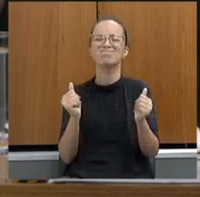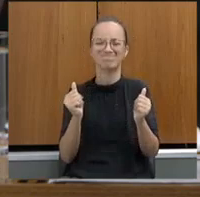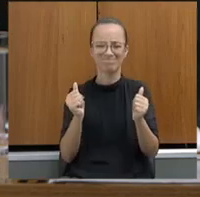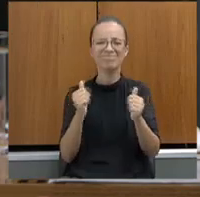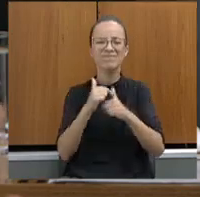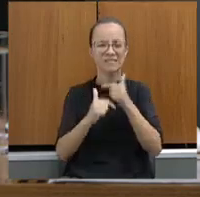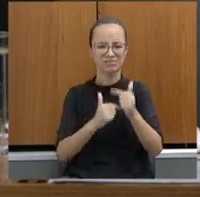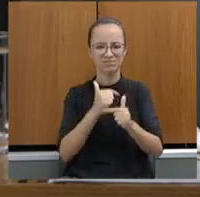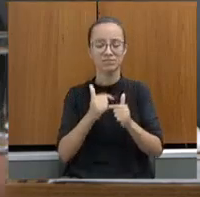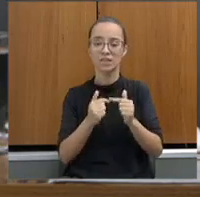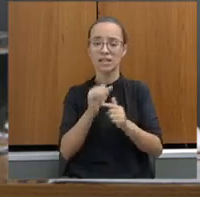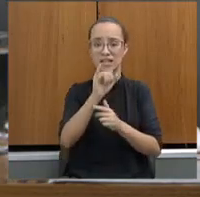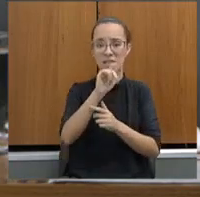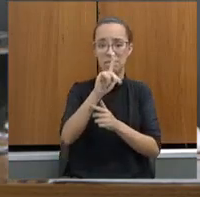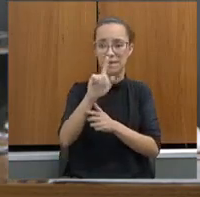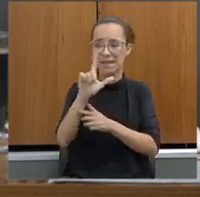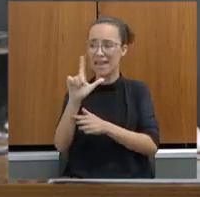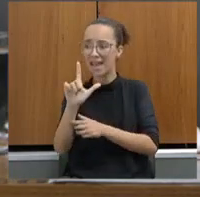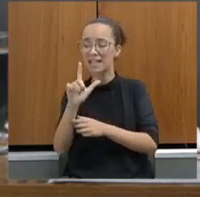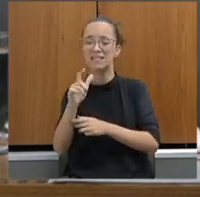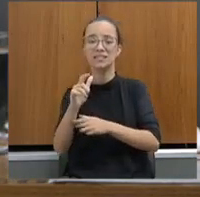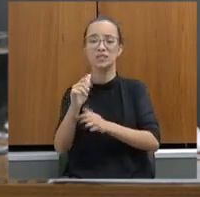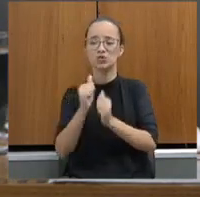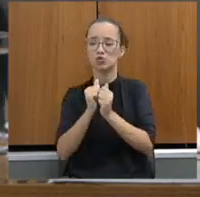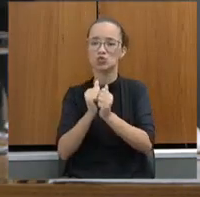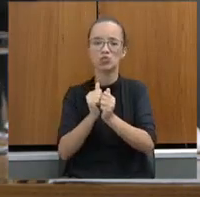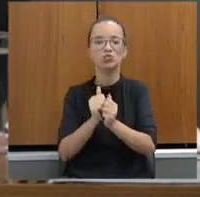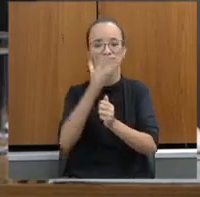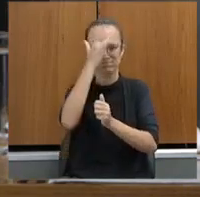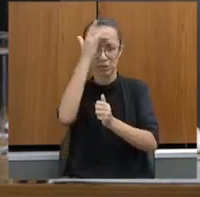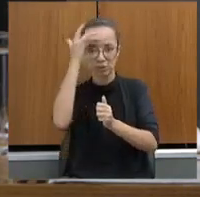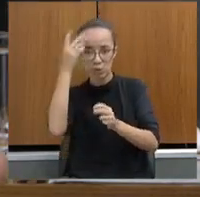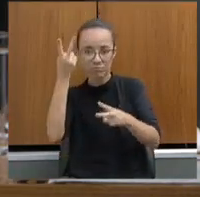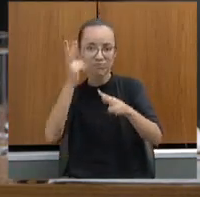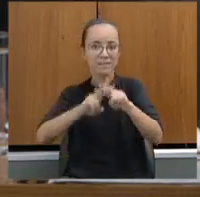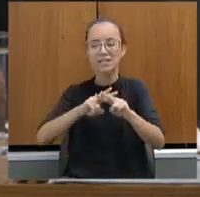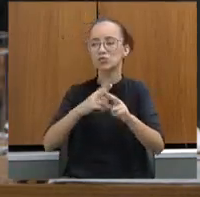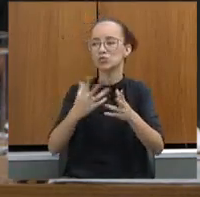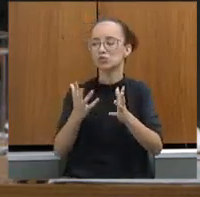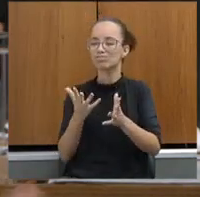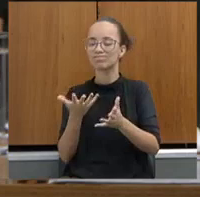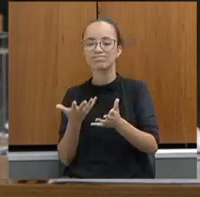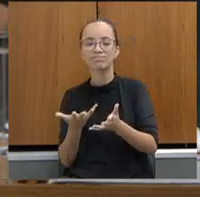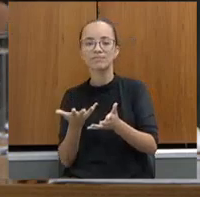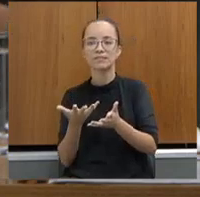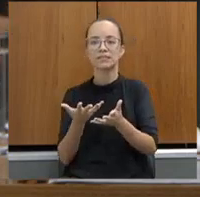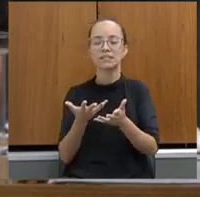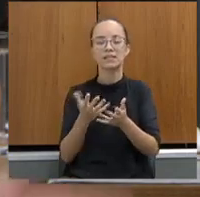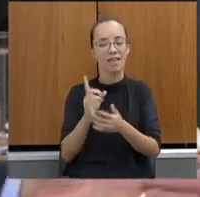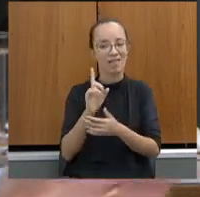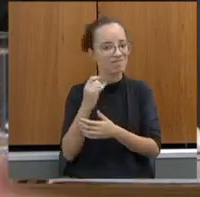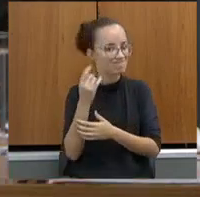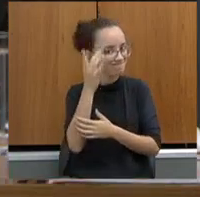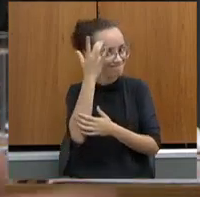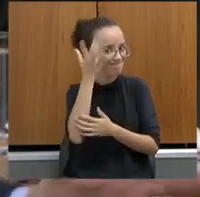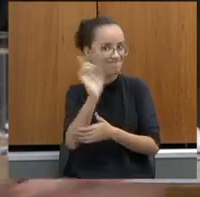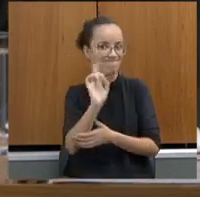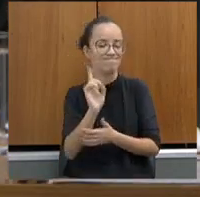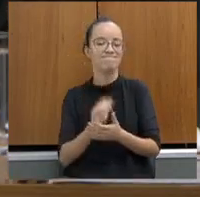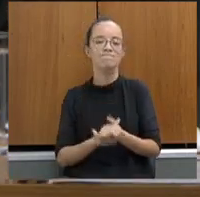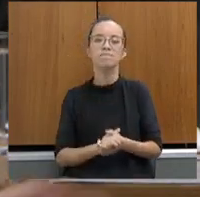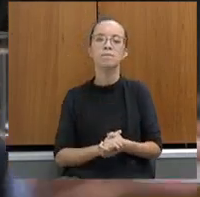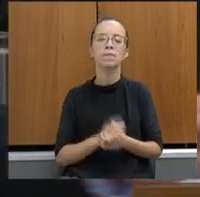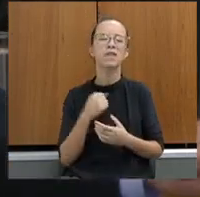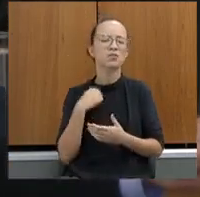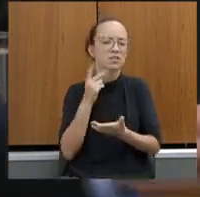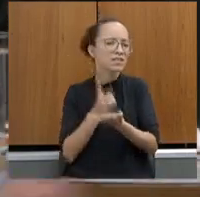você lidar com o IPL, você lidar com o preso naquele ambiente, mesmo que seja na escala 24 para 72, não é fácil. Porque eu